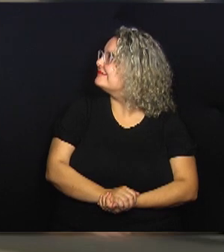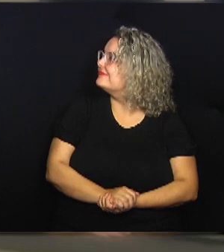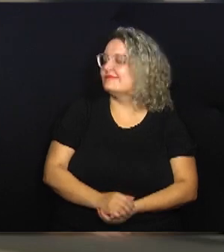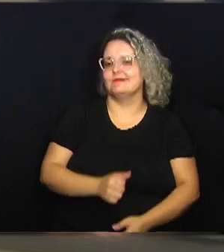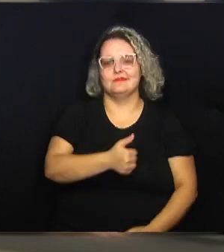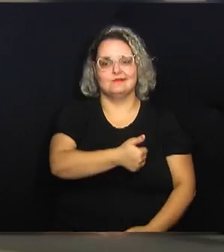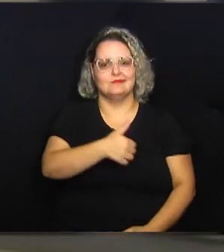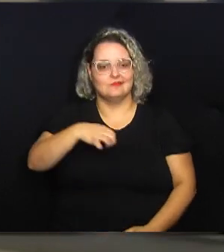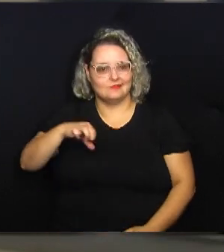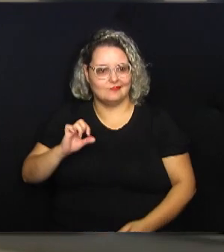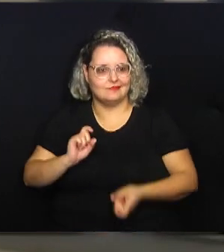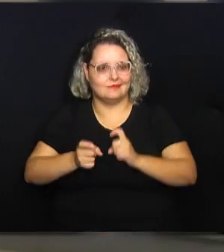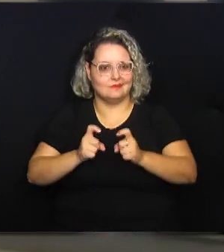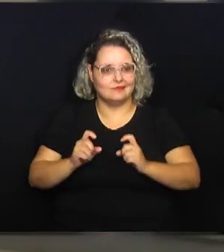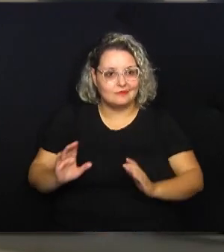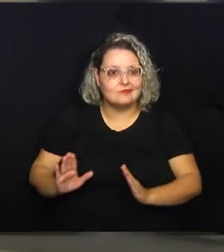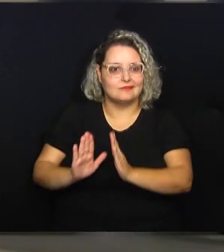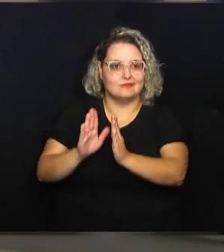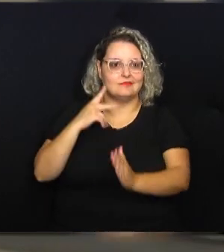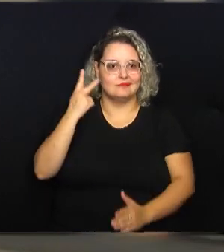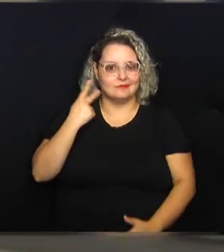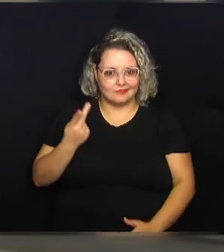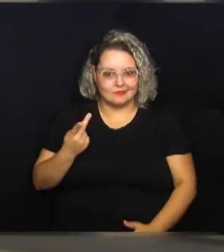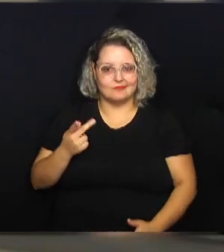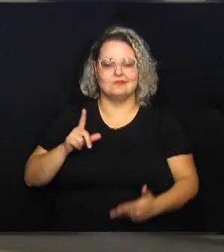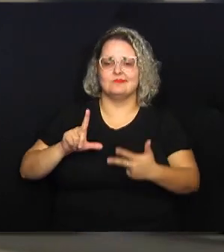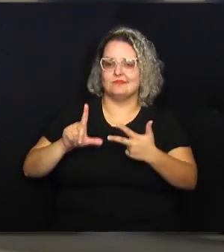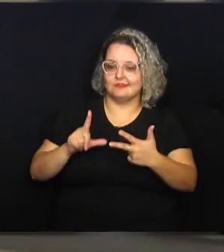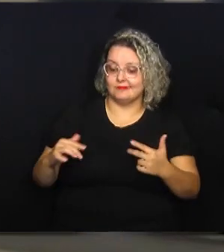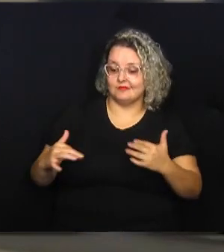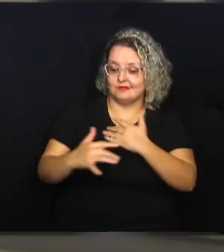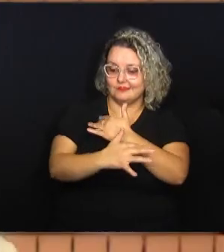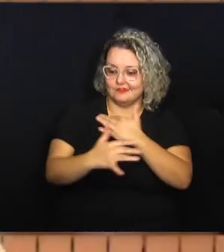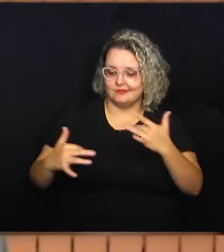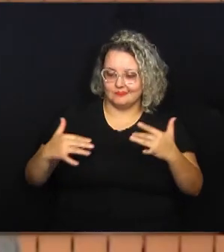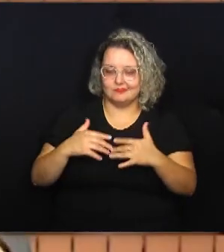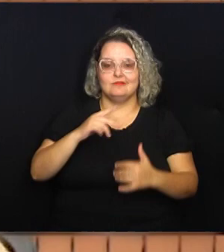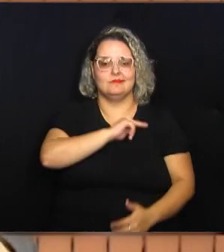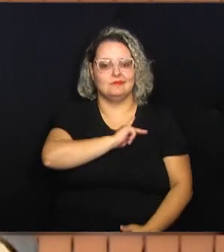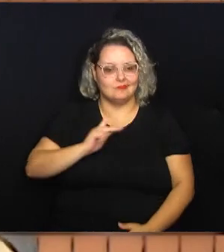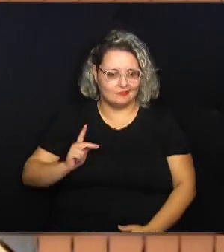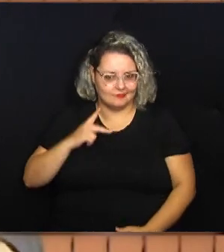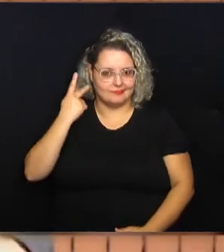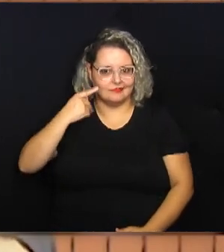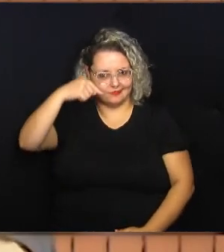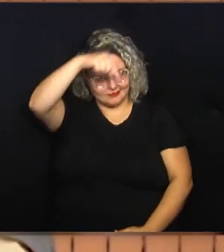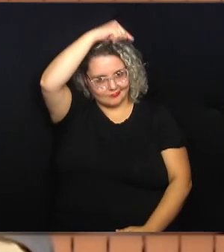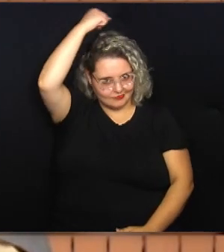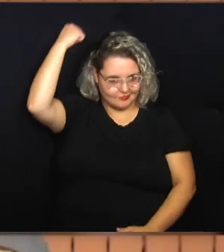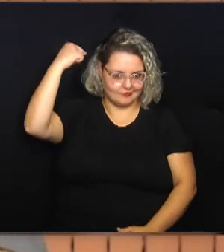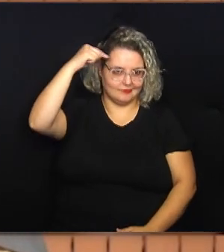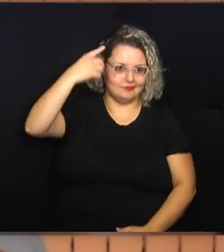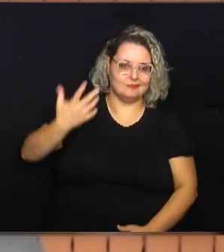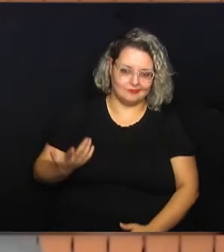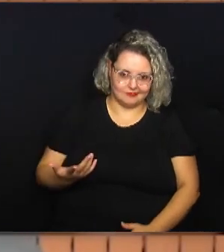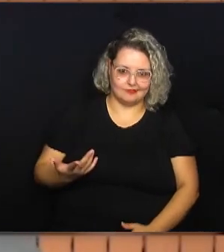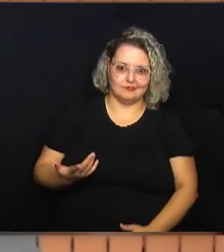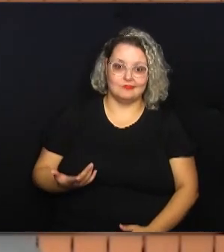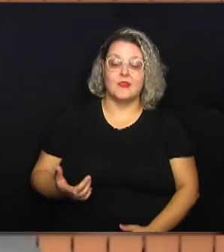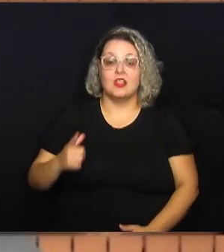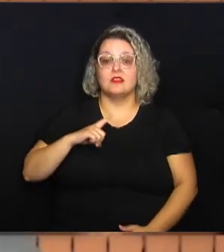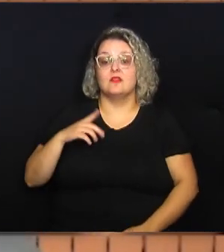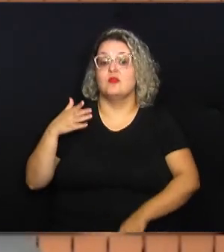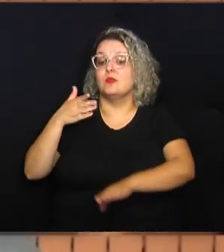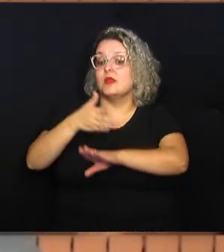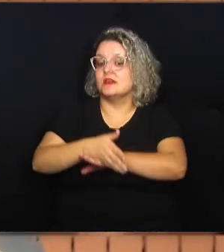A 19ª reunião da Frente Parlamentar da Legislação Urbana, presidida pelo vereador Paulo